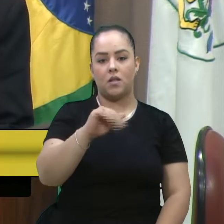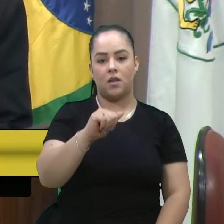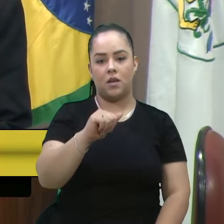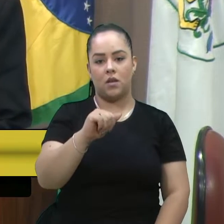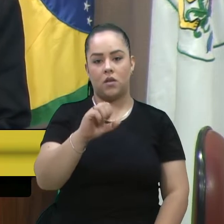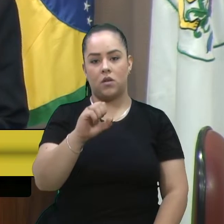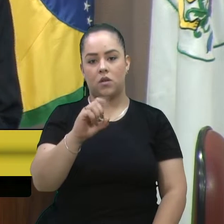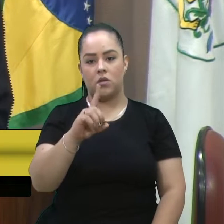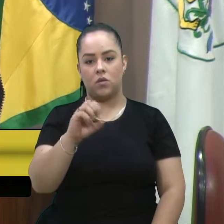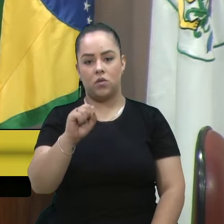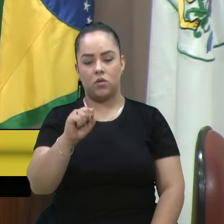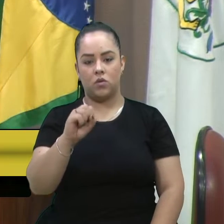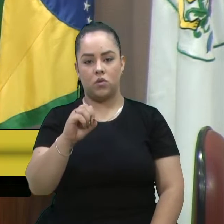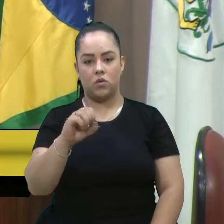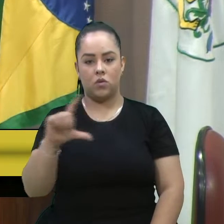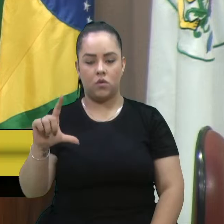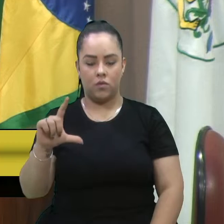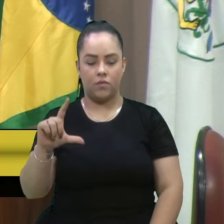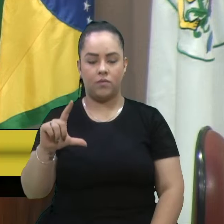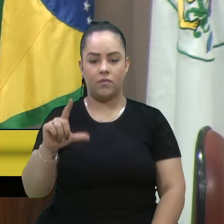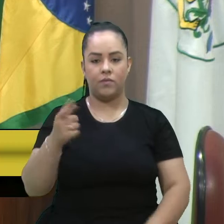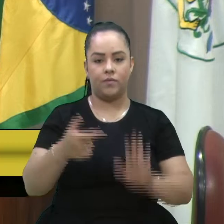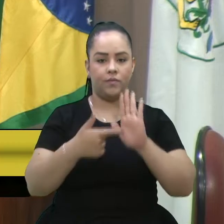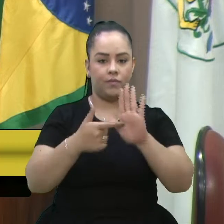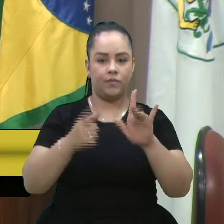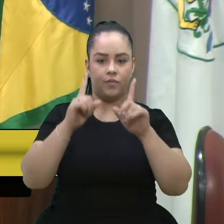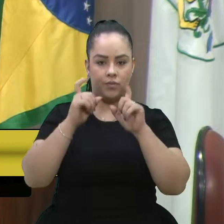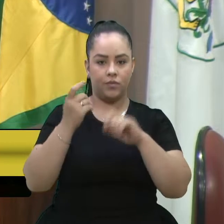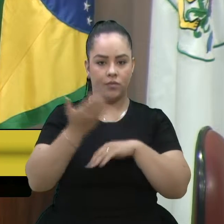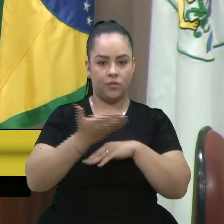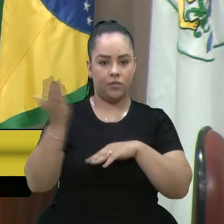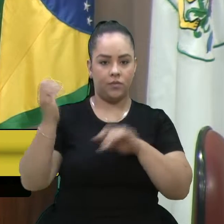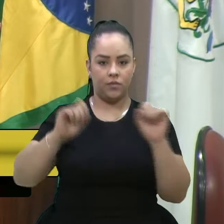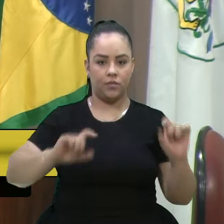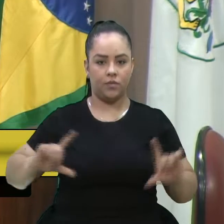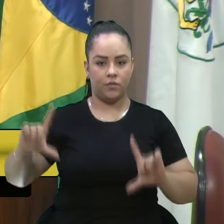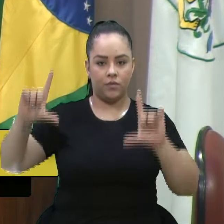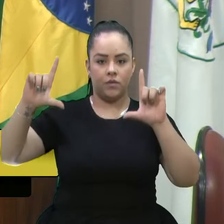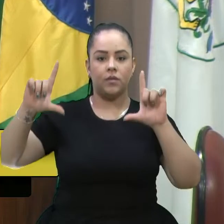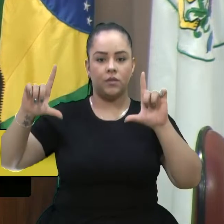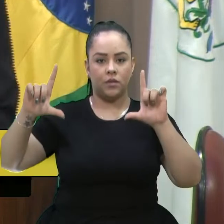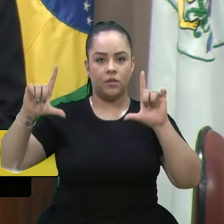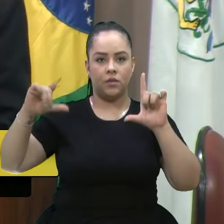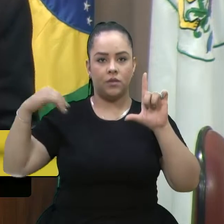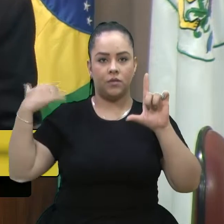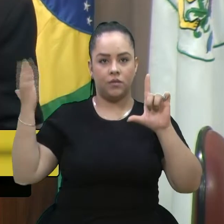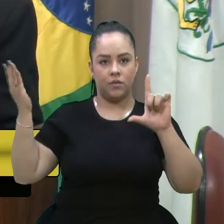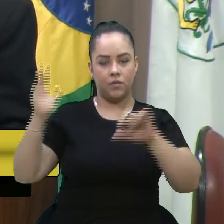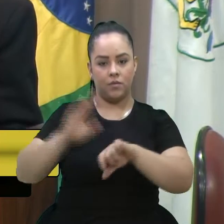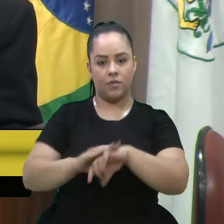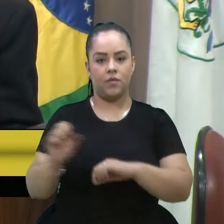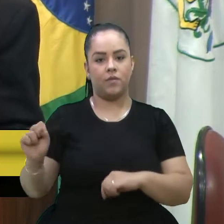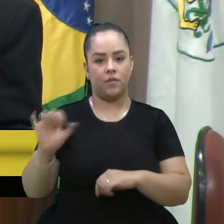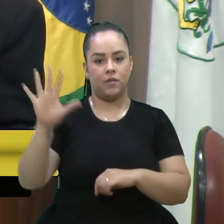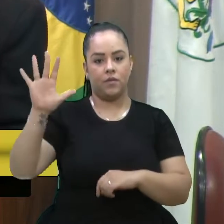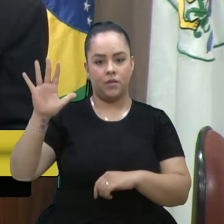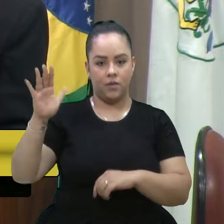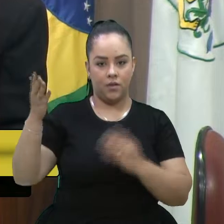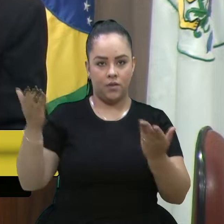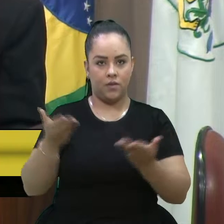Conforme está aí sendo exibida as imagens, quero que a TV Câmara dê prioridade para o telão, que é o que mais agrega valor neste momento.